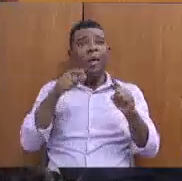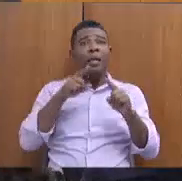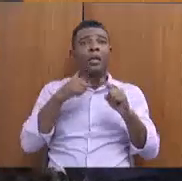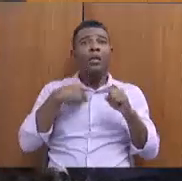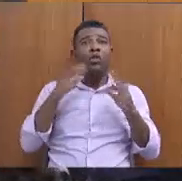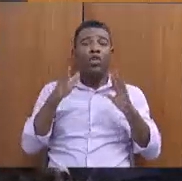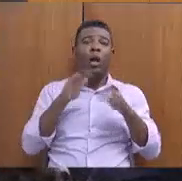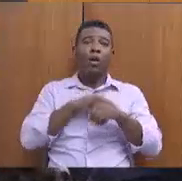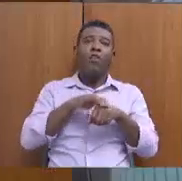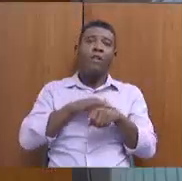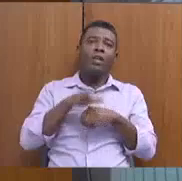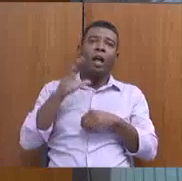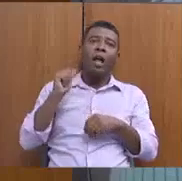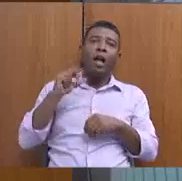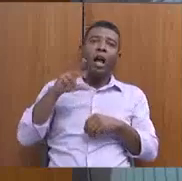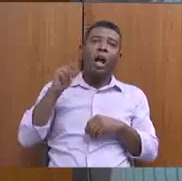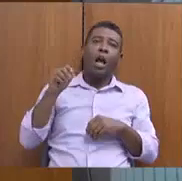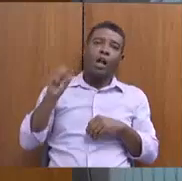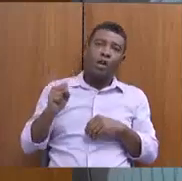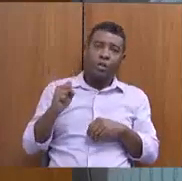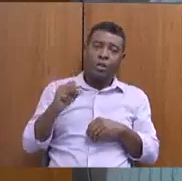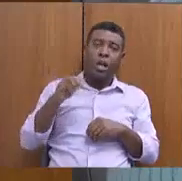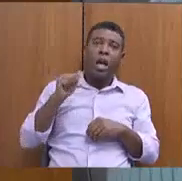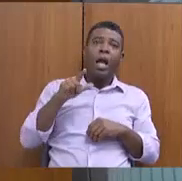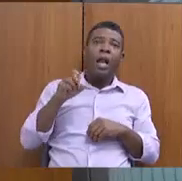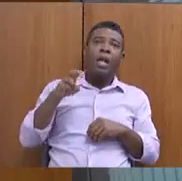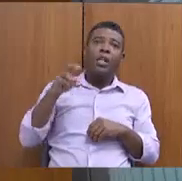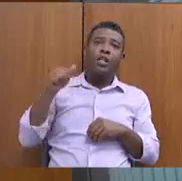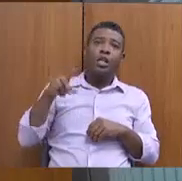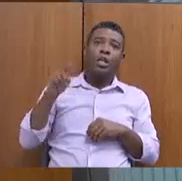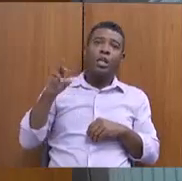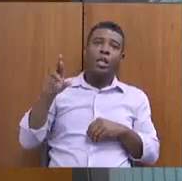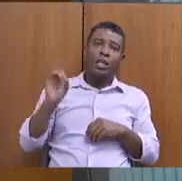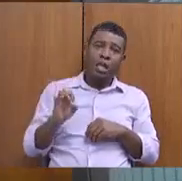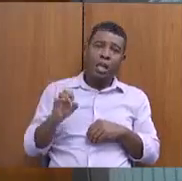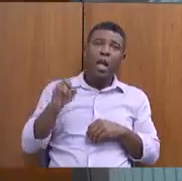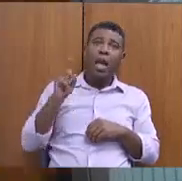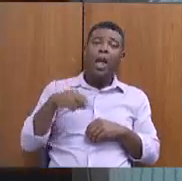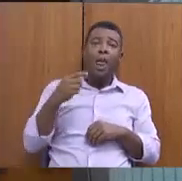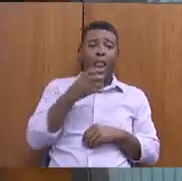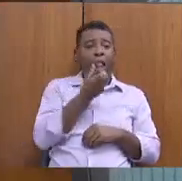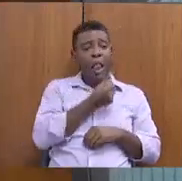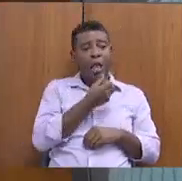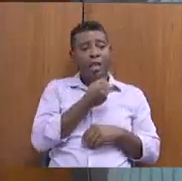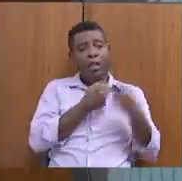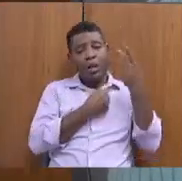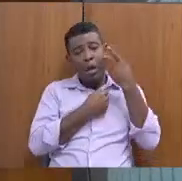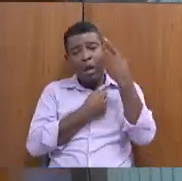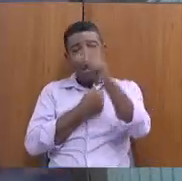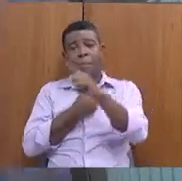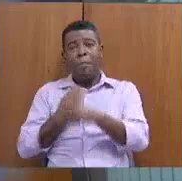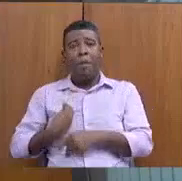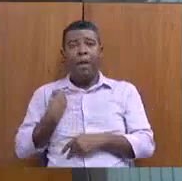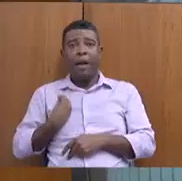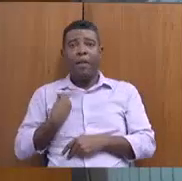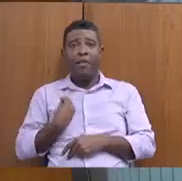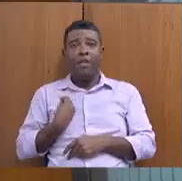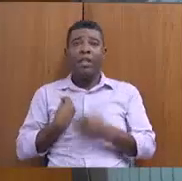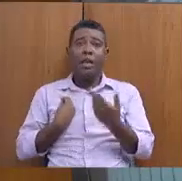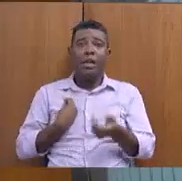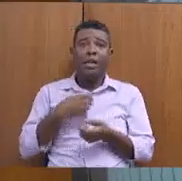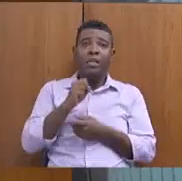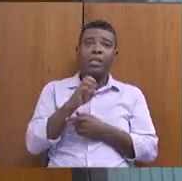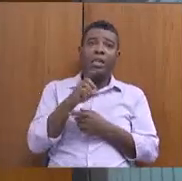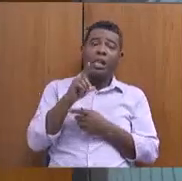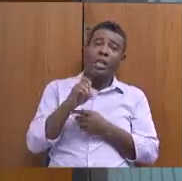ver a possibilidade de voltar esse leite pela vida, que é muito importante. E a CEDES tem um recurso da Loteria